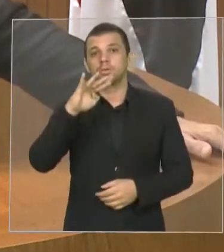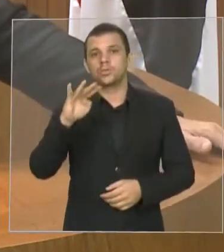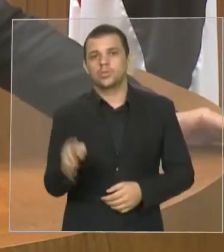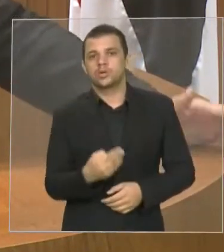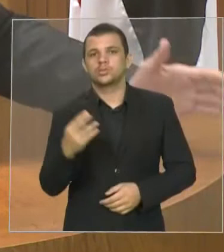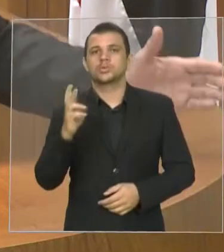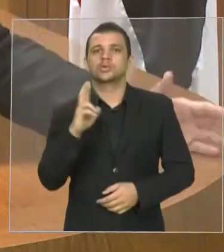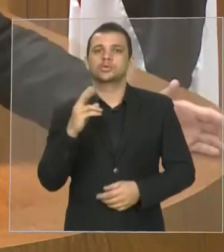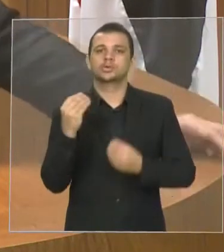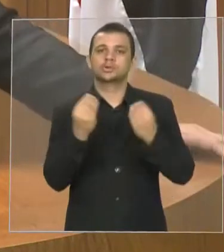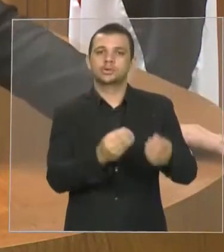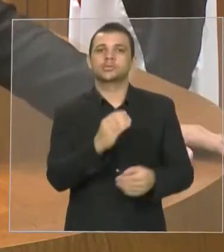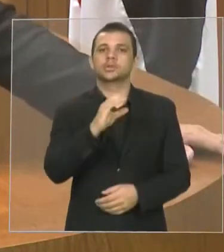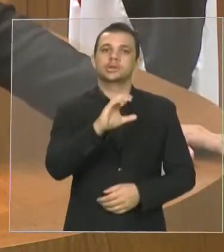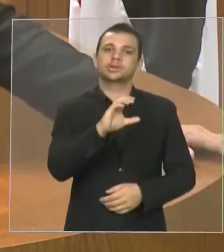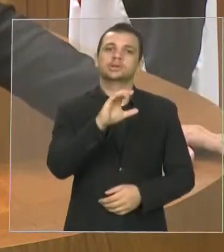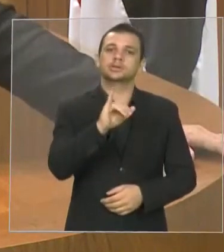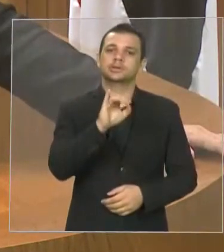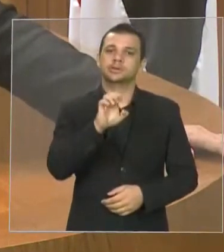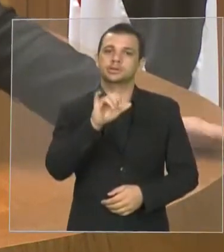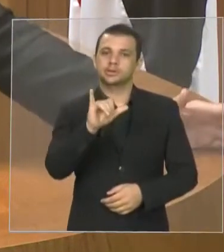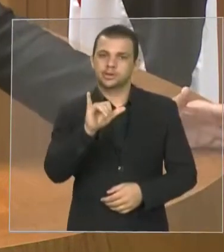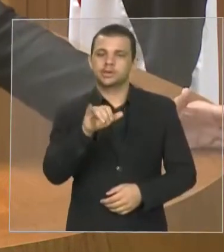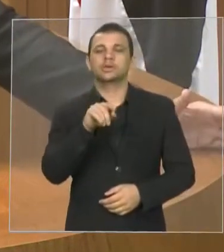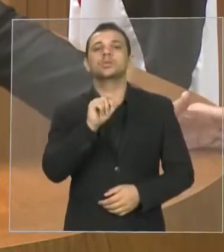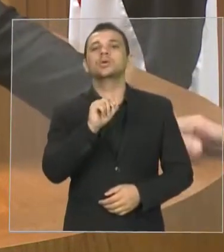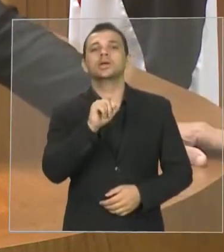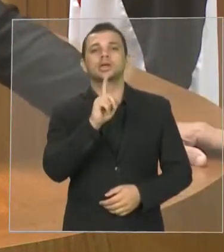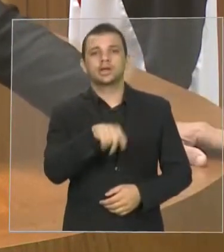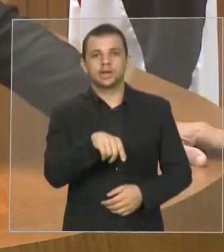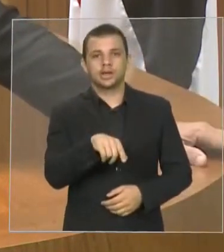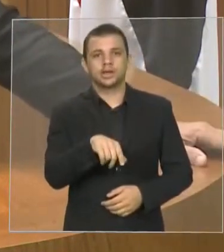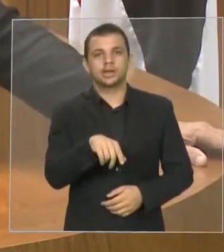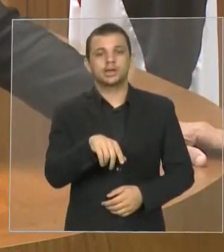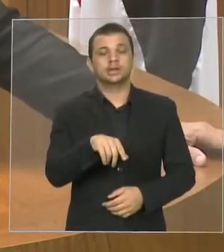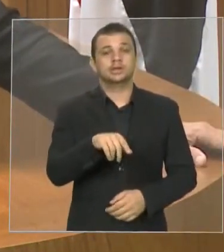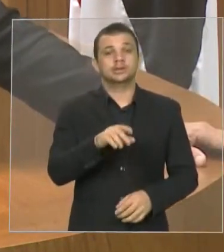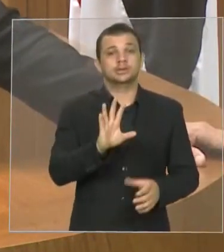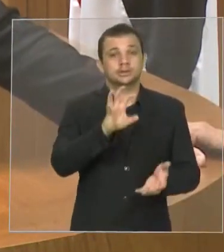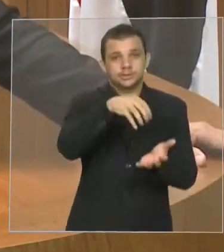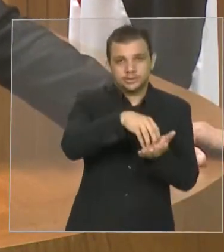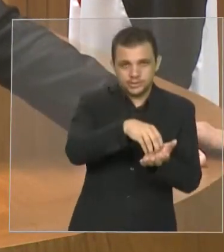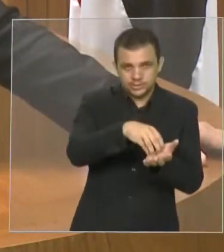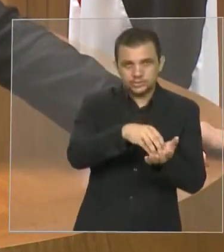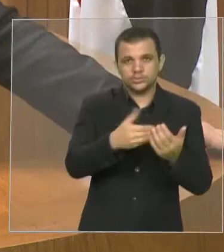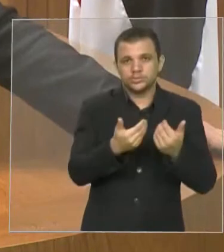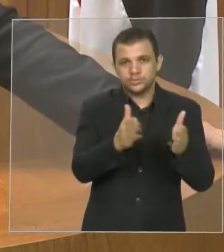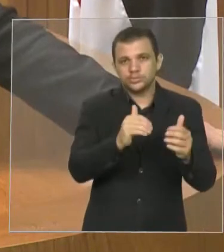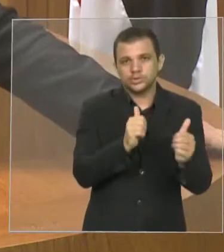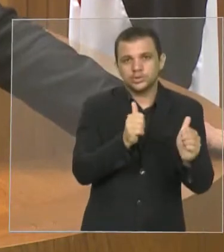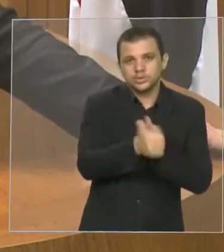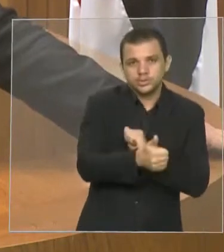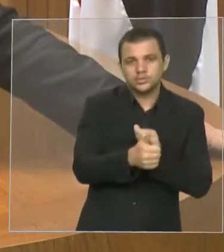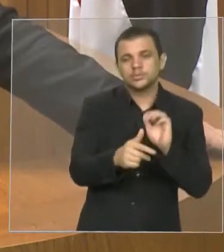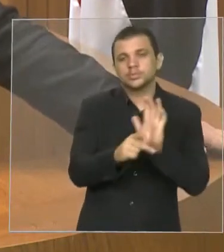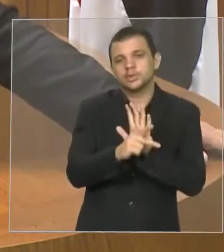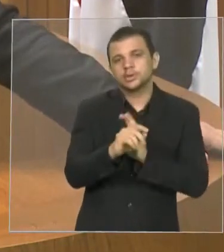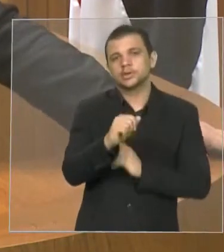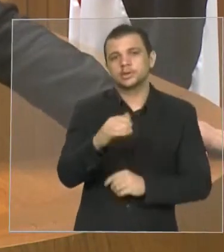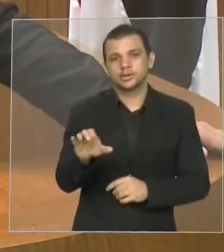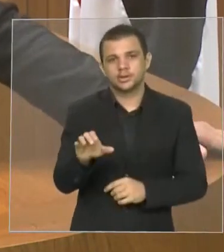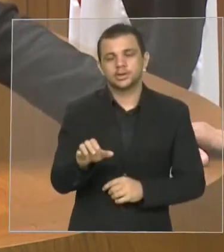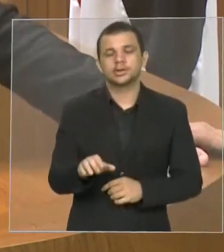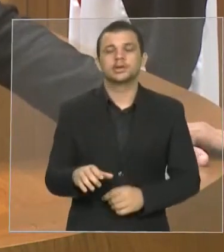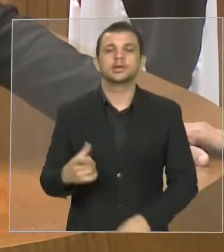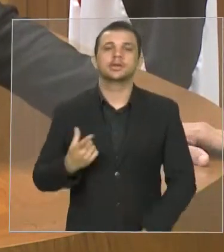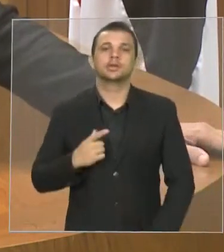Inicialização Esportiva de Açailândia. E ontem recebi a notícia que o recurso estava liberado